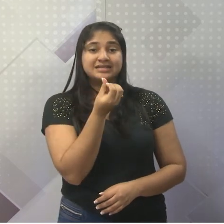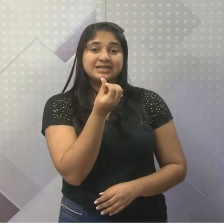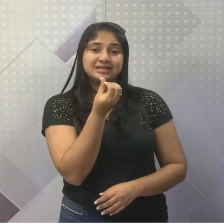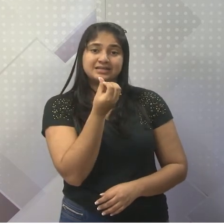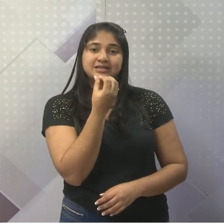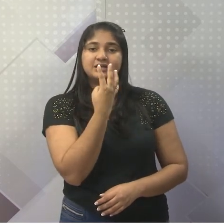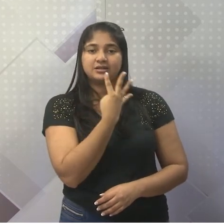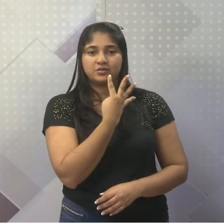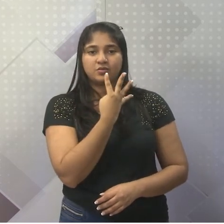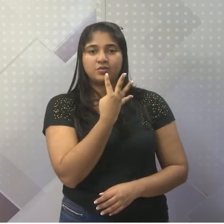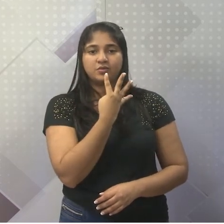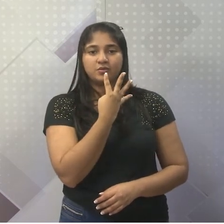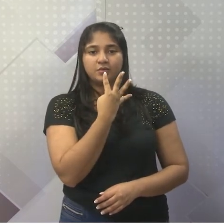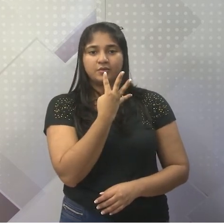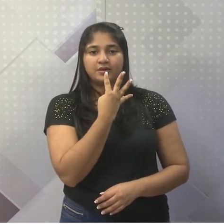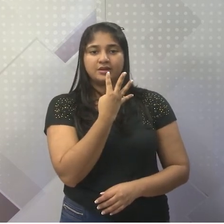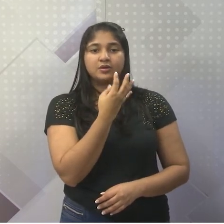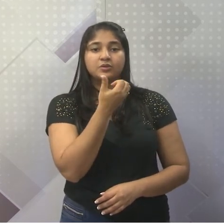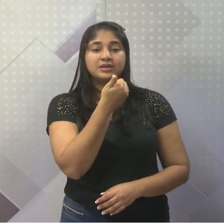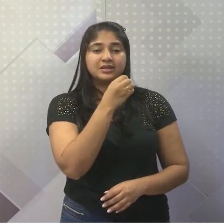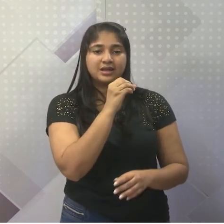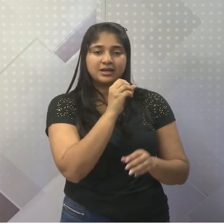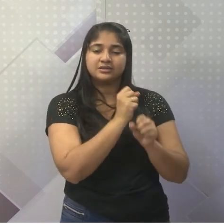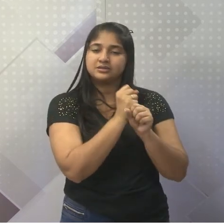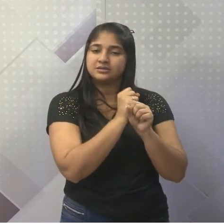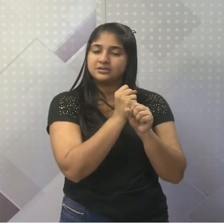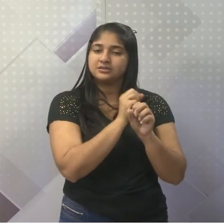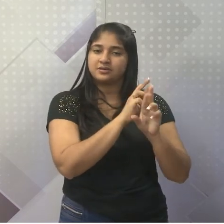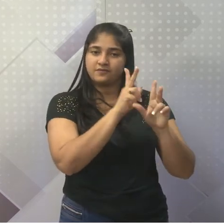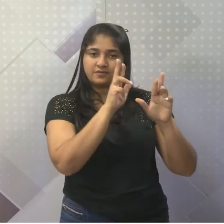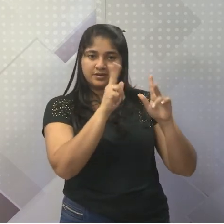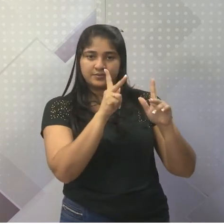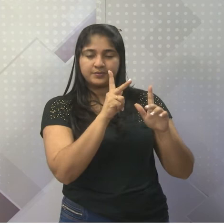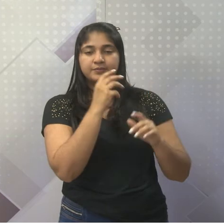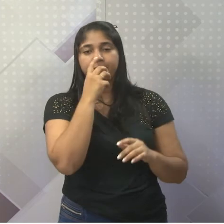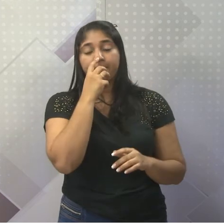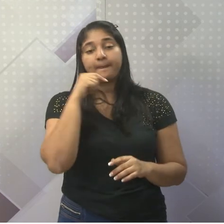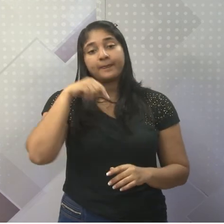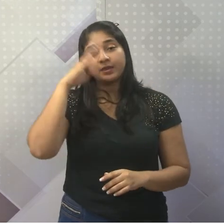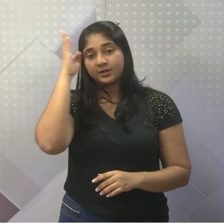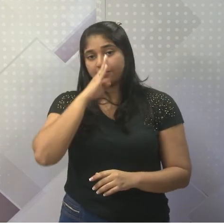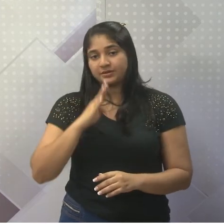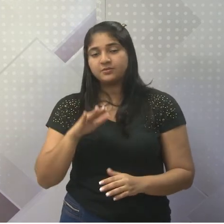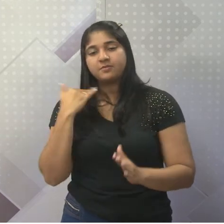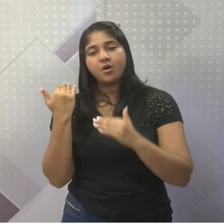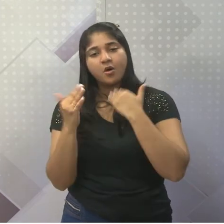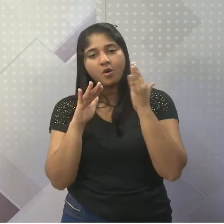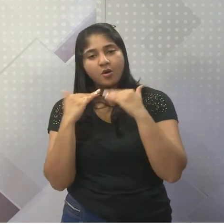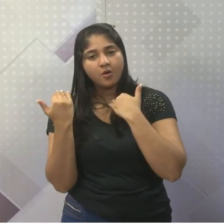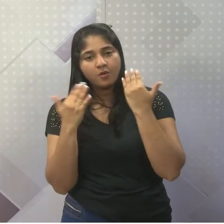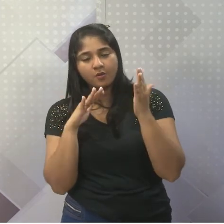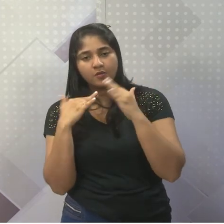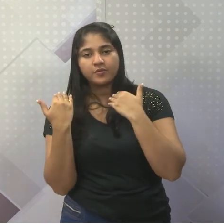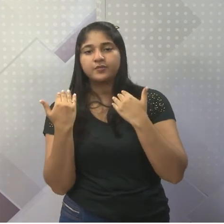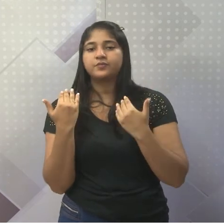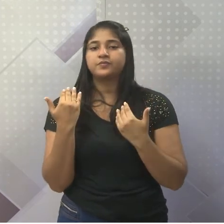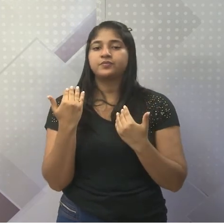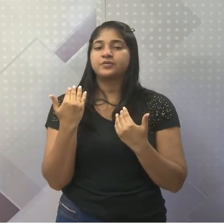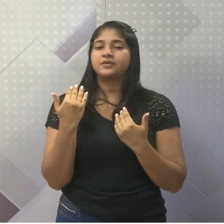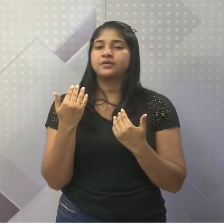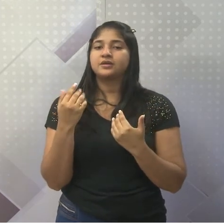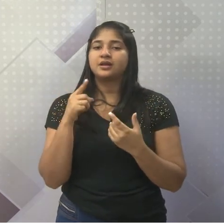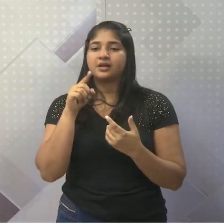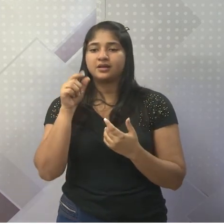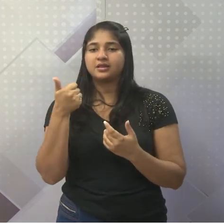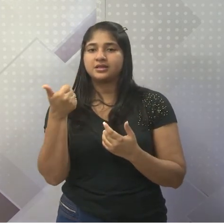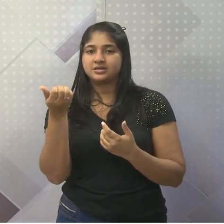quase 10 anos de diferença. E a taxa de mortalidade no Brasil é 23,6%, e lá